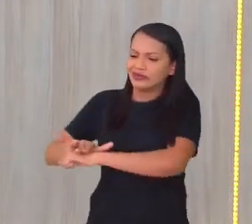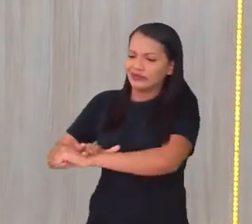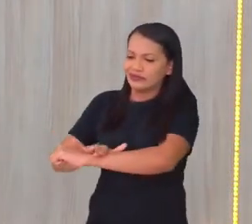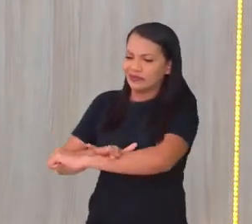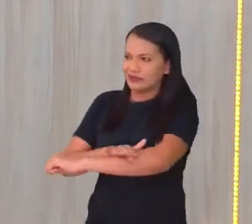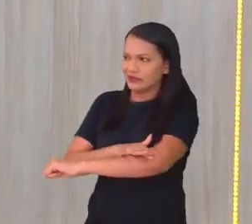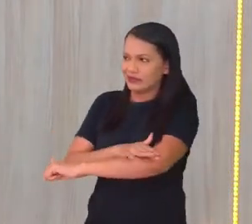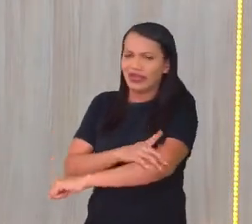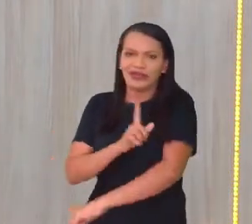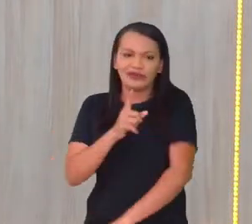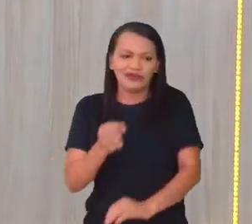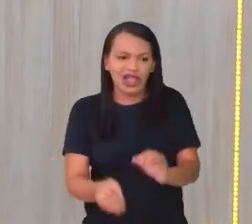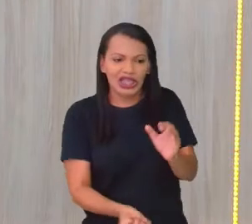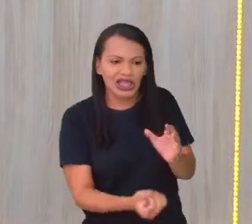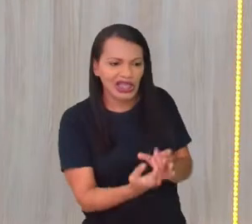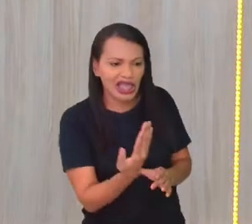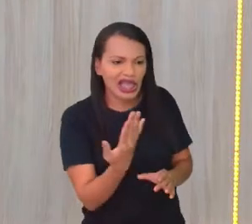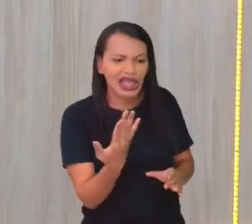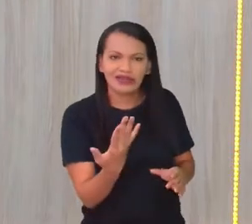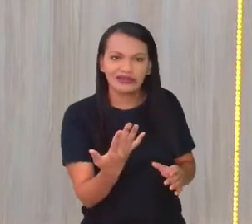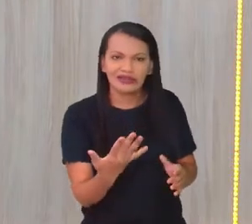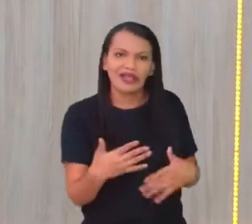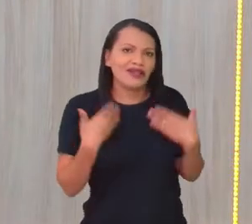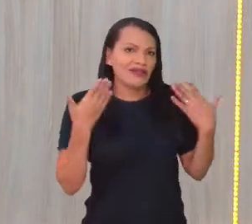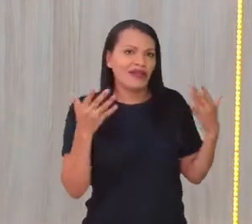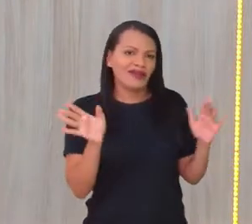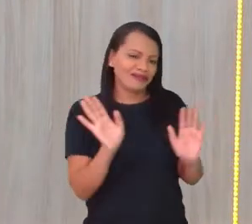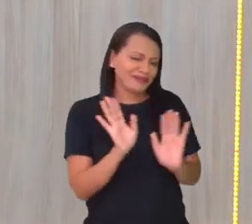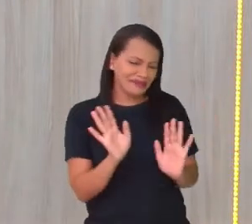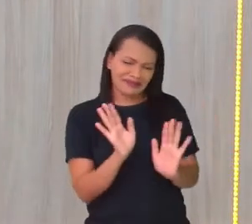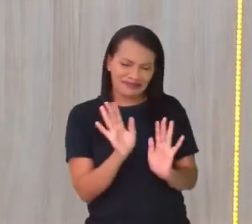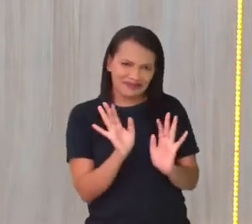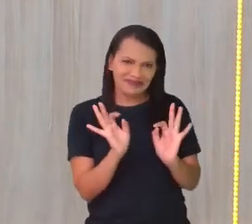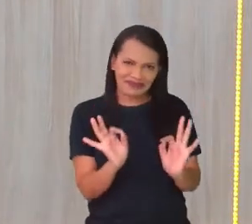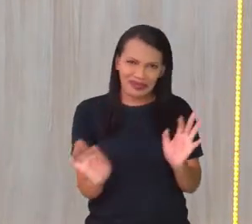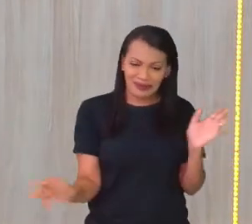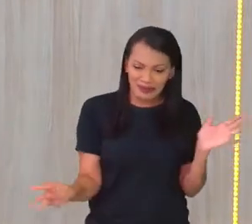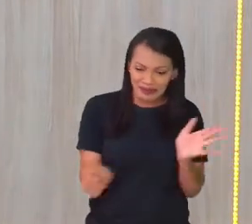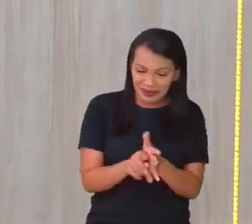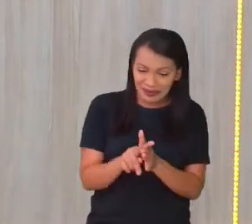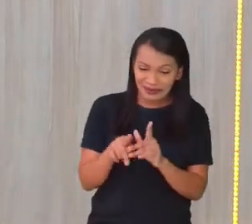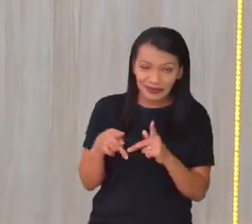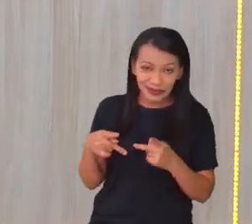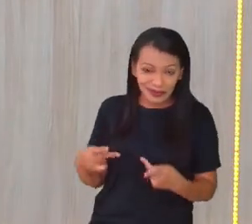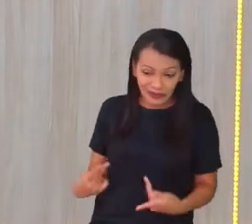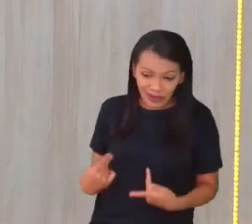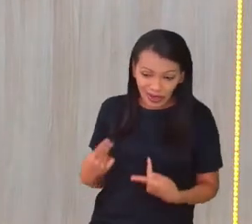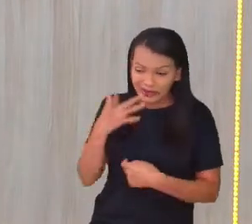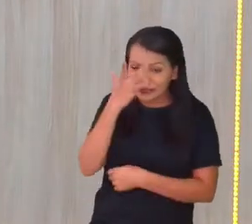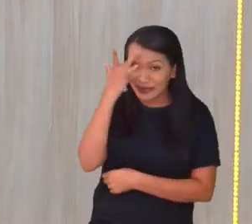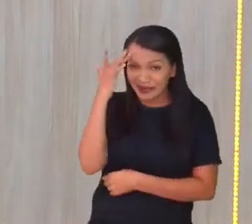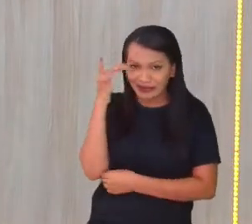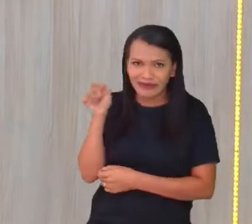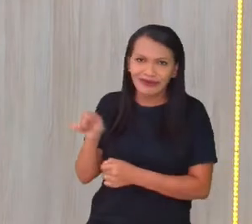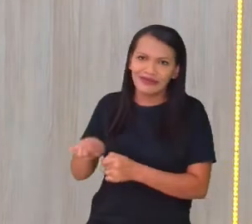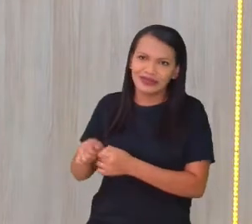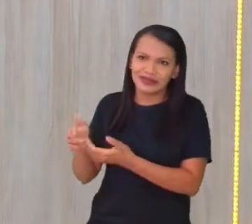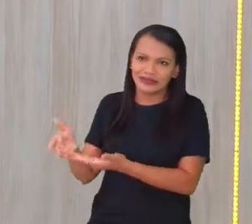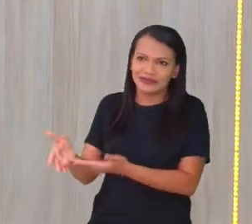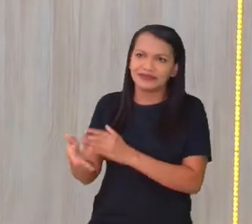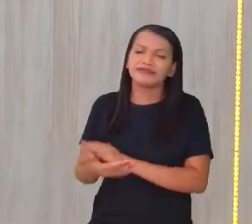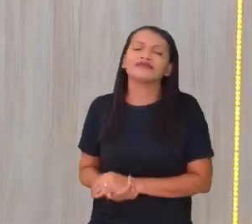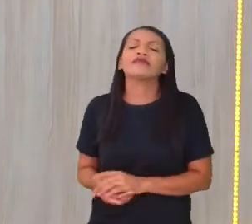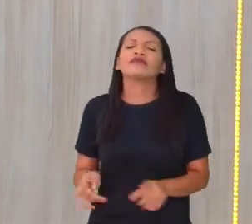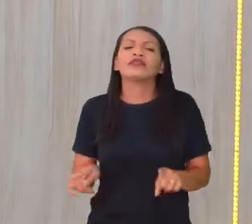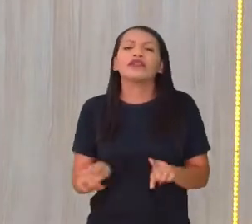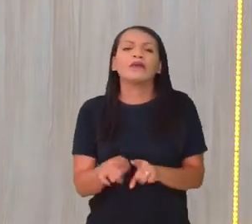espontaneamente. Não. De forma alguma. A gente também pode entrar numa classificação de